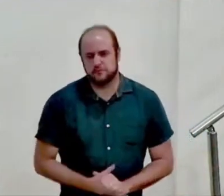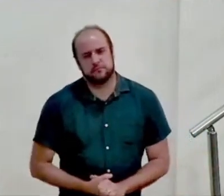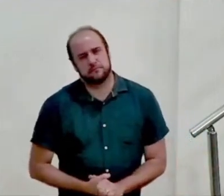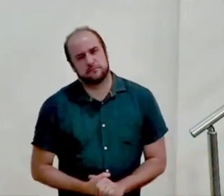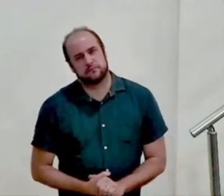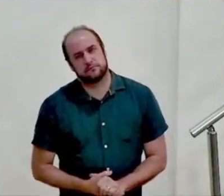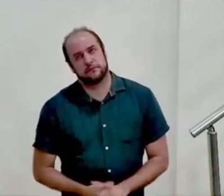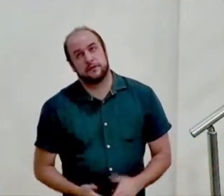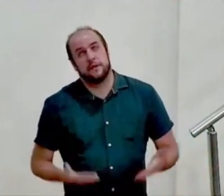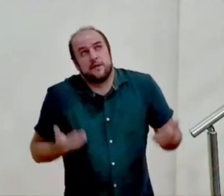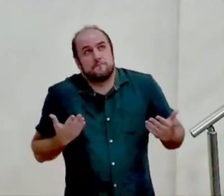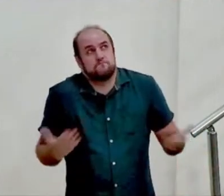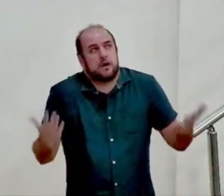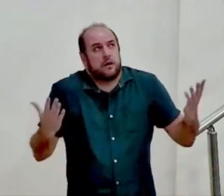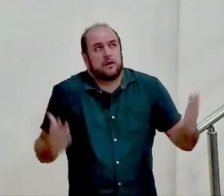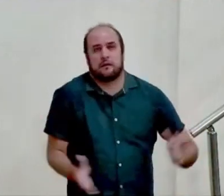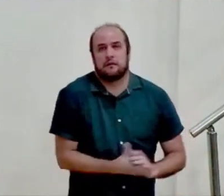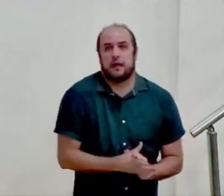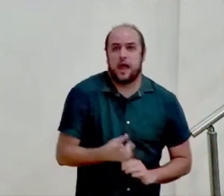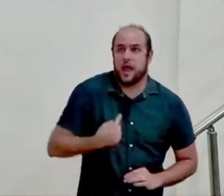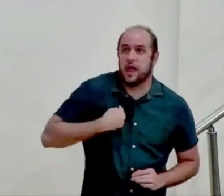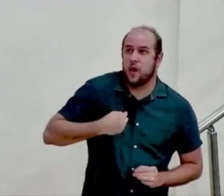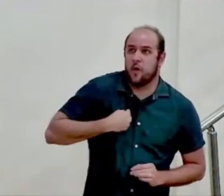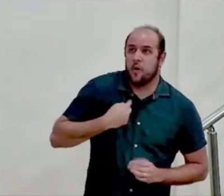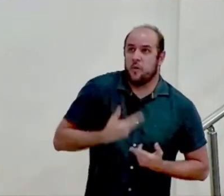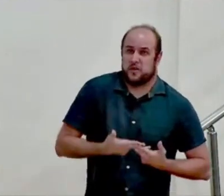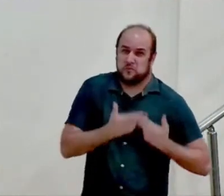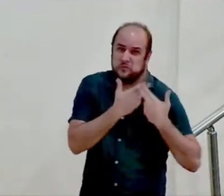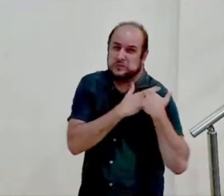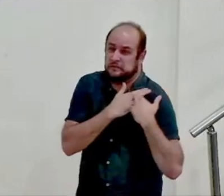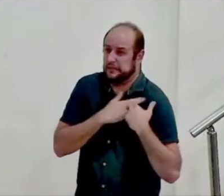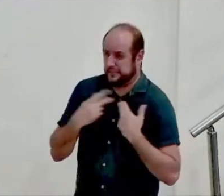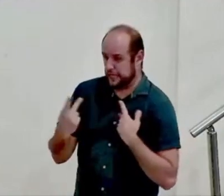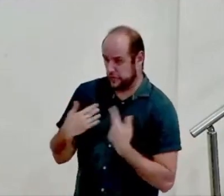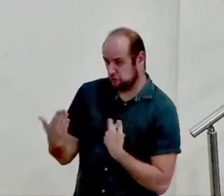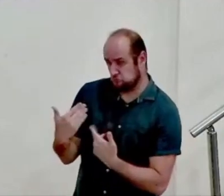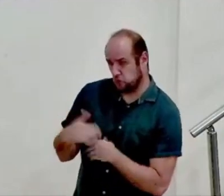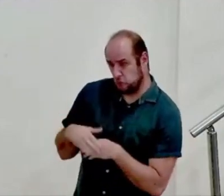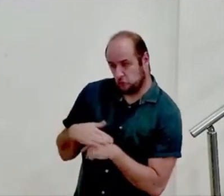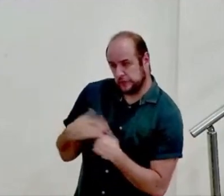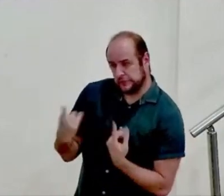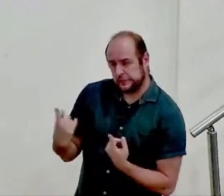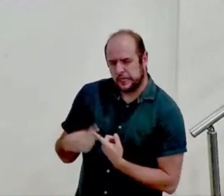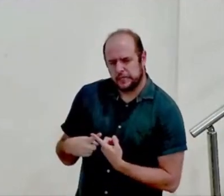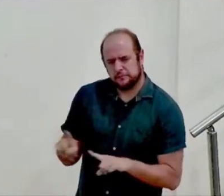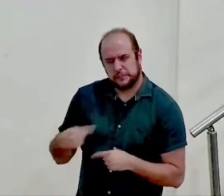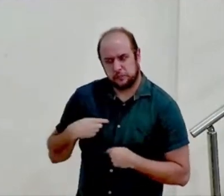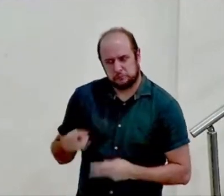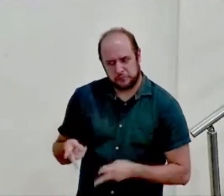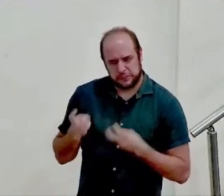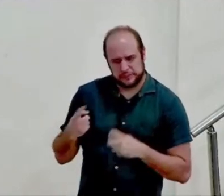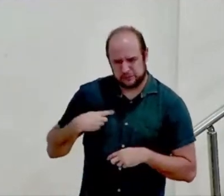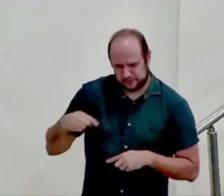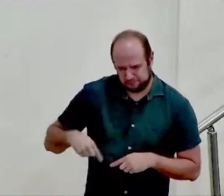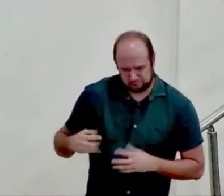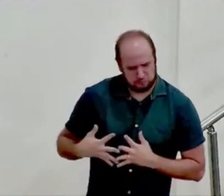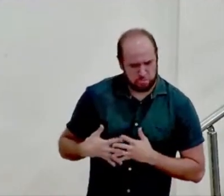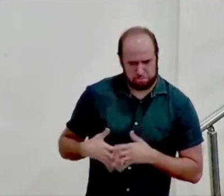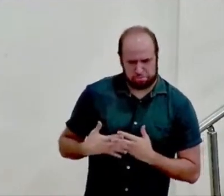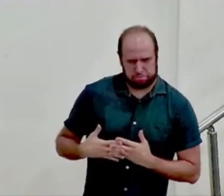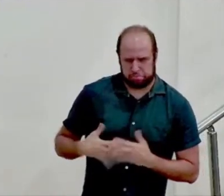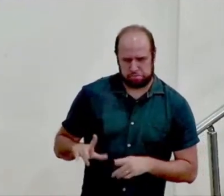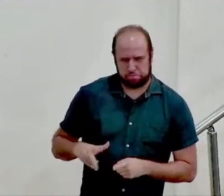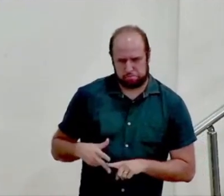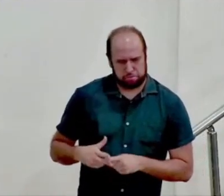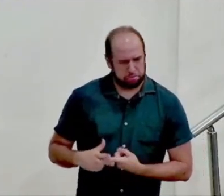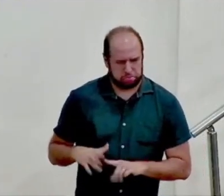puxa vida meu irmão eu tinha me comprometido com você mas sabe o que que é perceber que esse negócio aqui não vai dar muito bom para